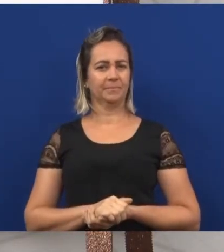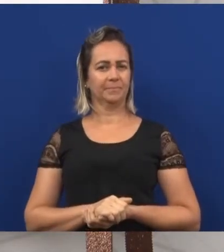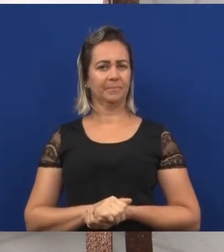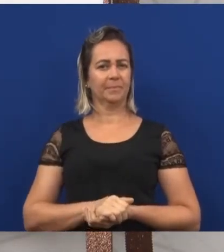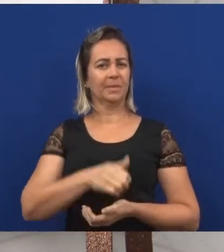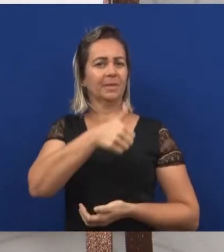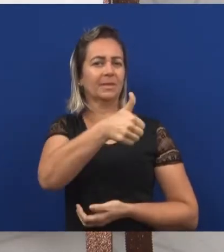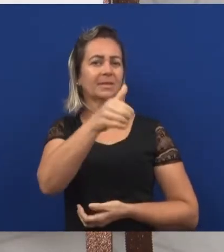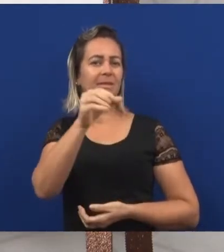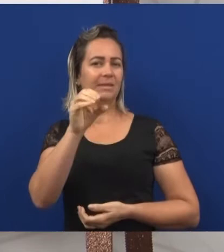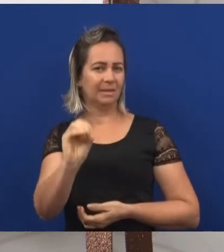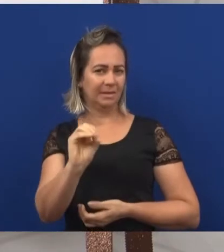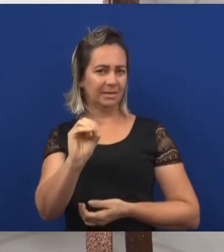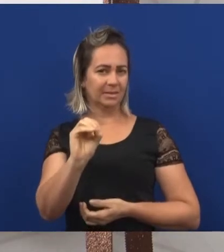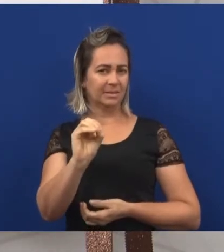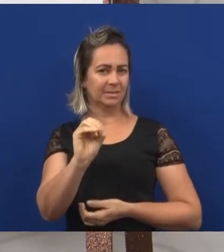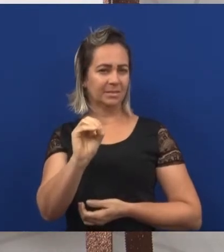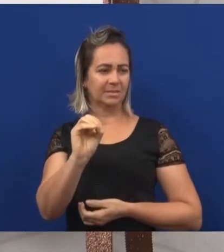Dez